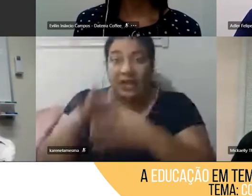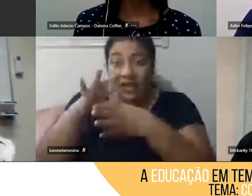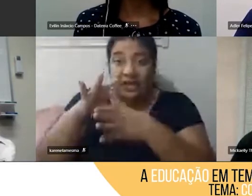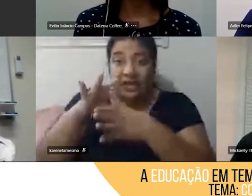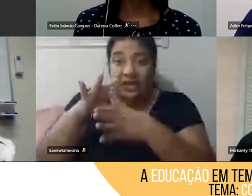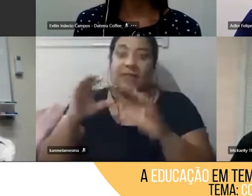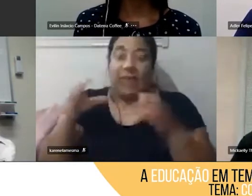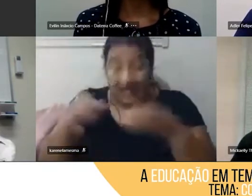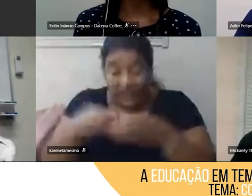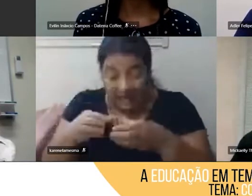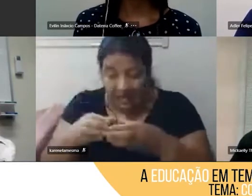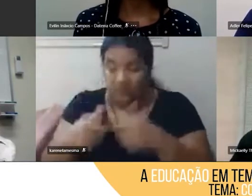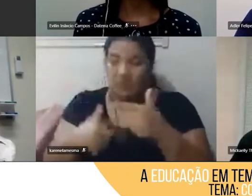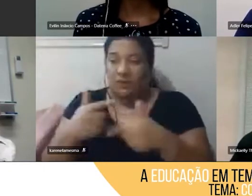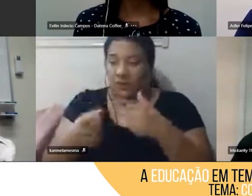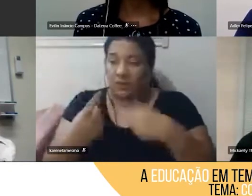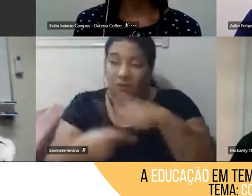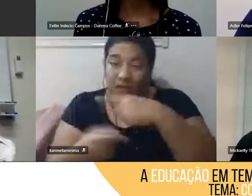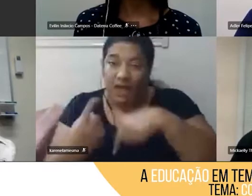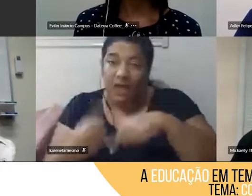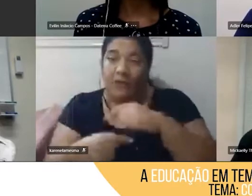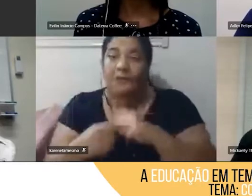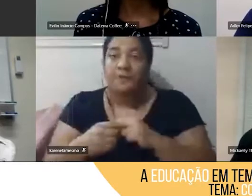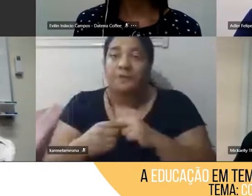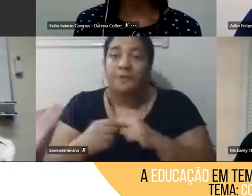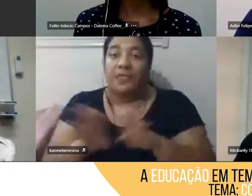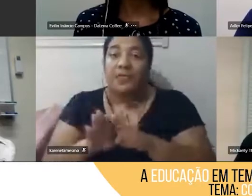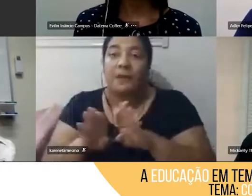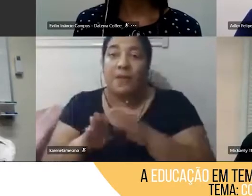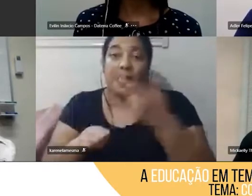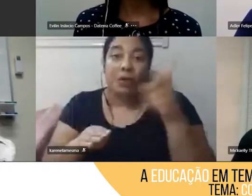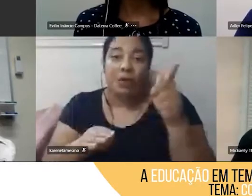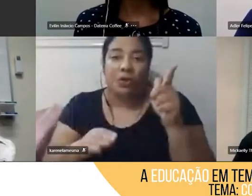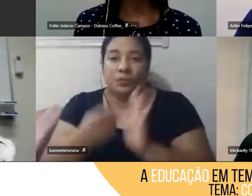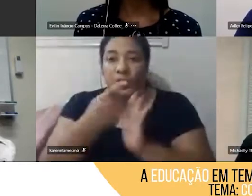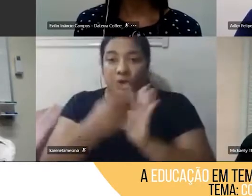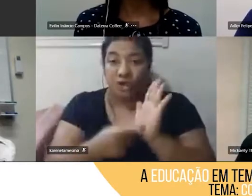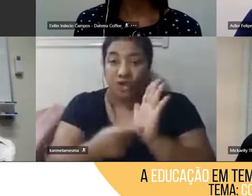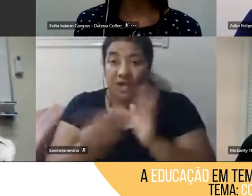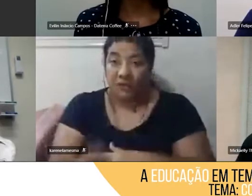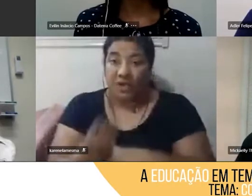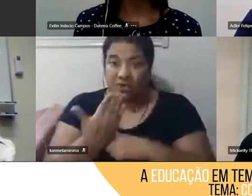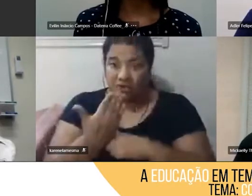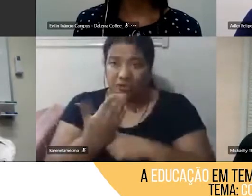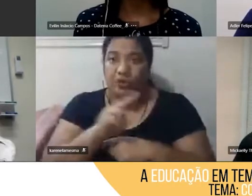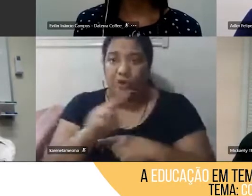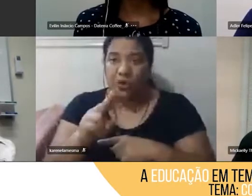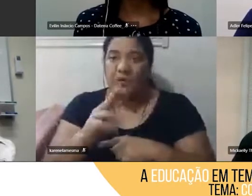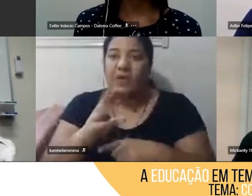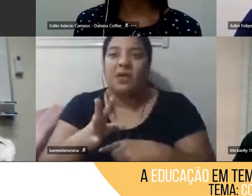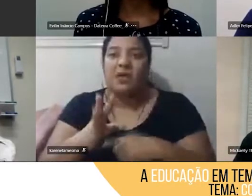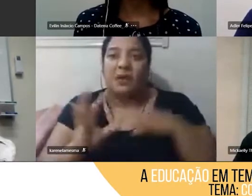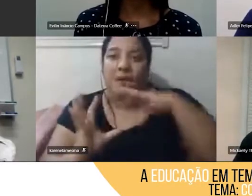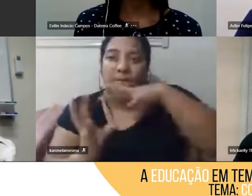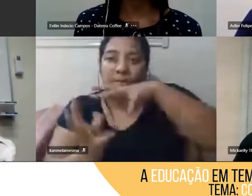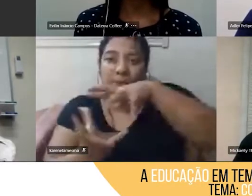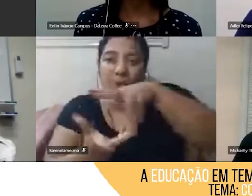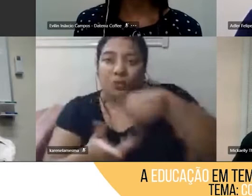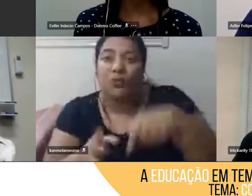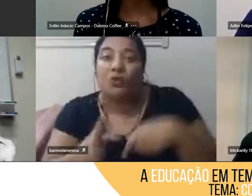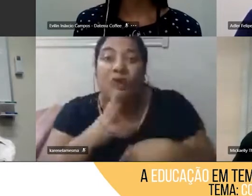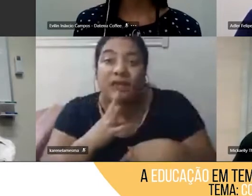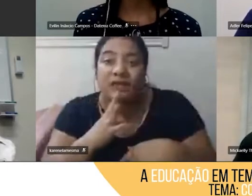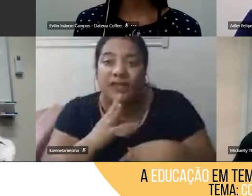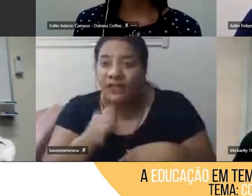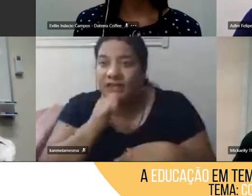Outro projeto de desafio que me desenvolveu muito foi o Conhecendo o Mundo, porque nele a gente tem que falar tudo sobre um país. Então, gente tem que trazer a moeda, a